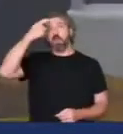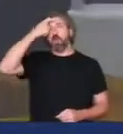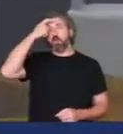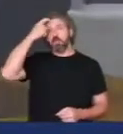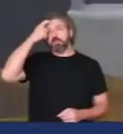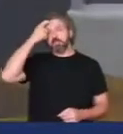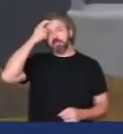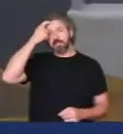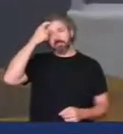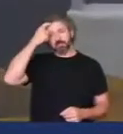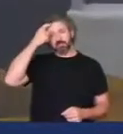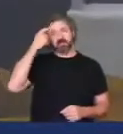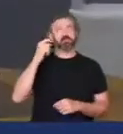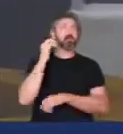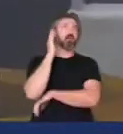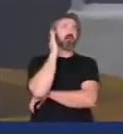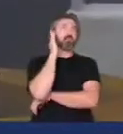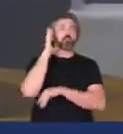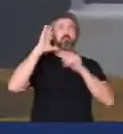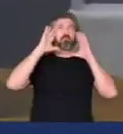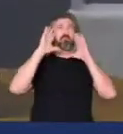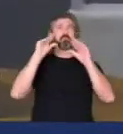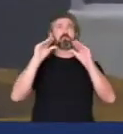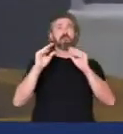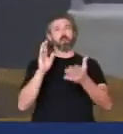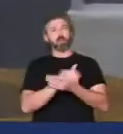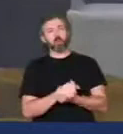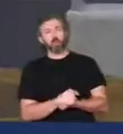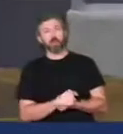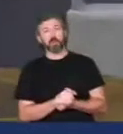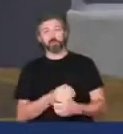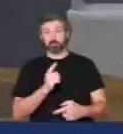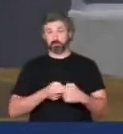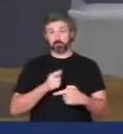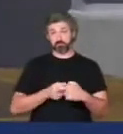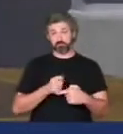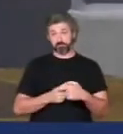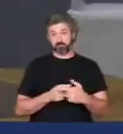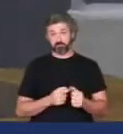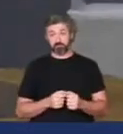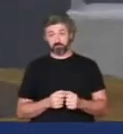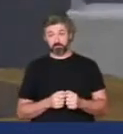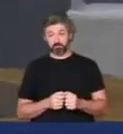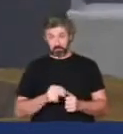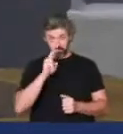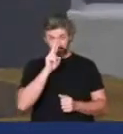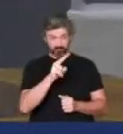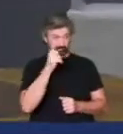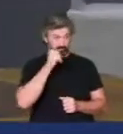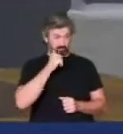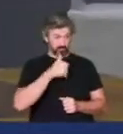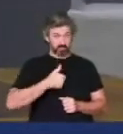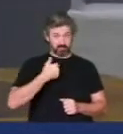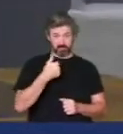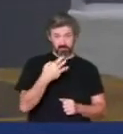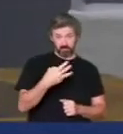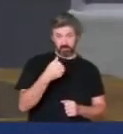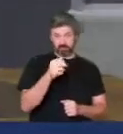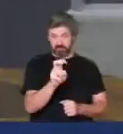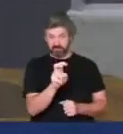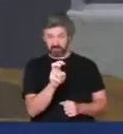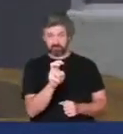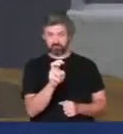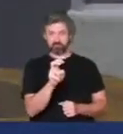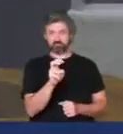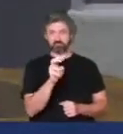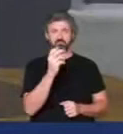consciência consegue ouvir isso e ter tranquilidade porque quando alguém vê garotas de 14 e 15 anos